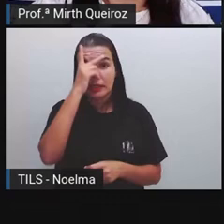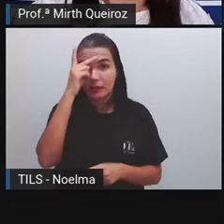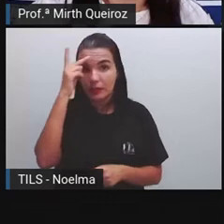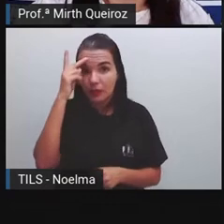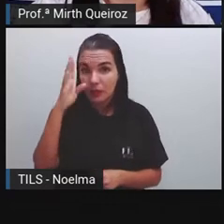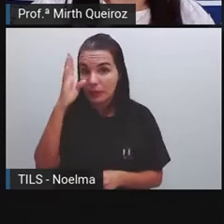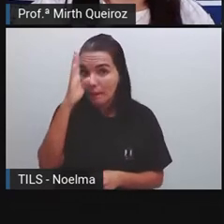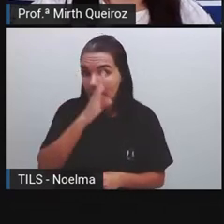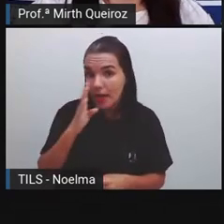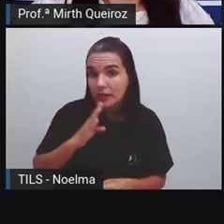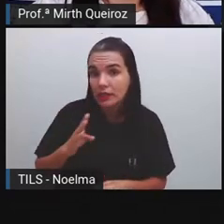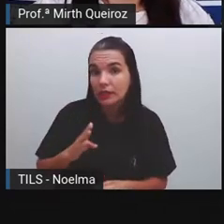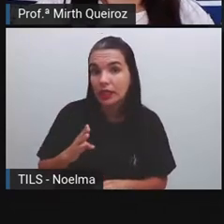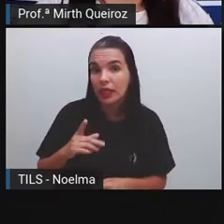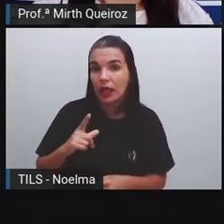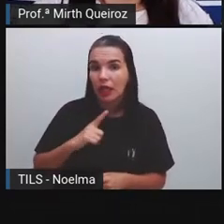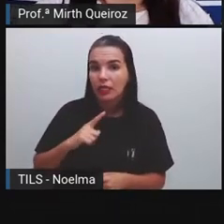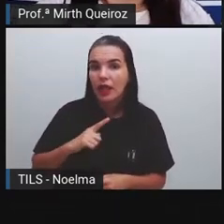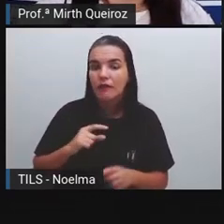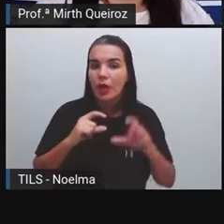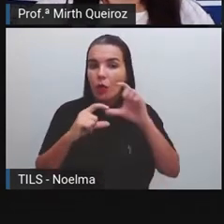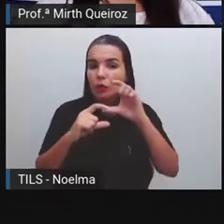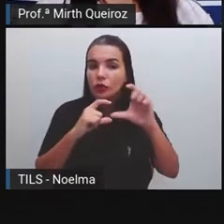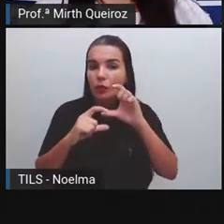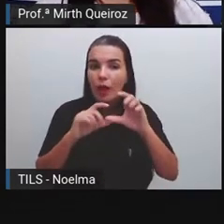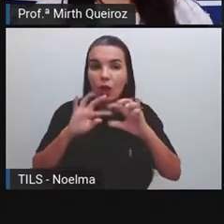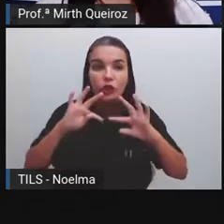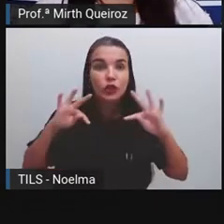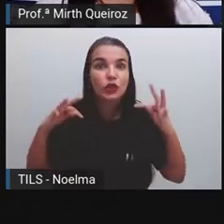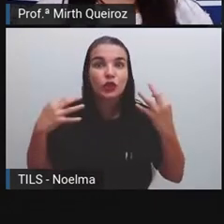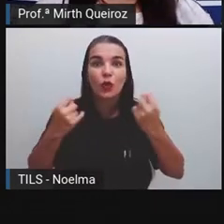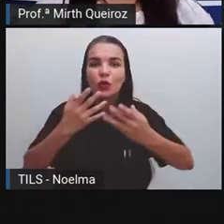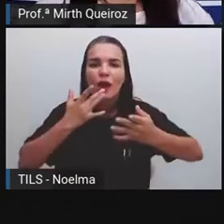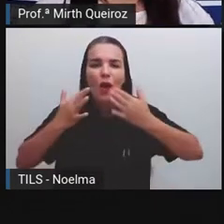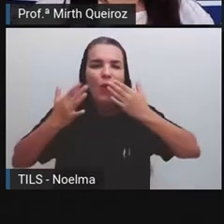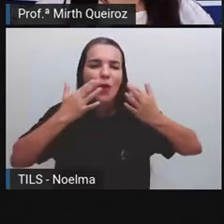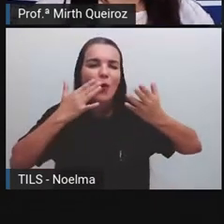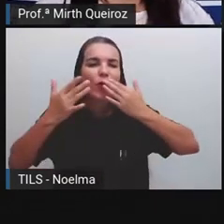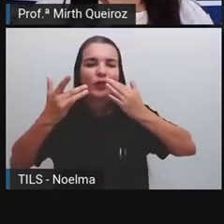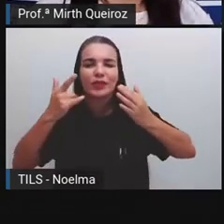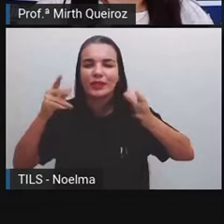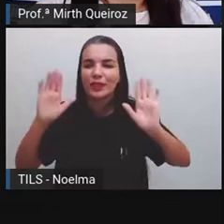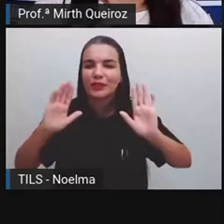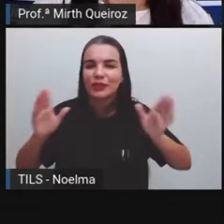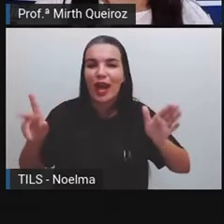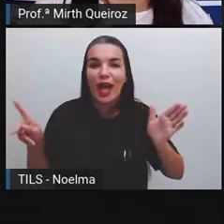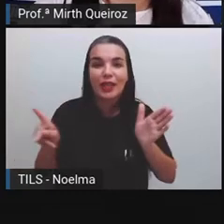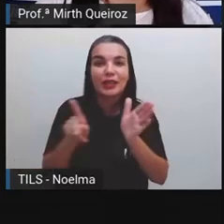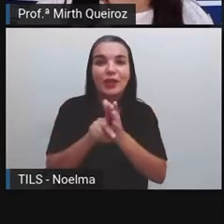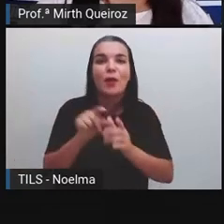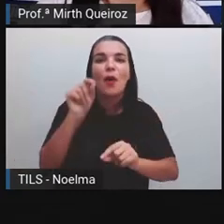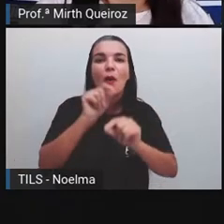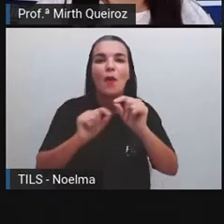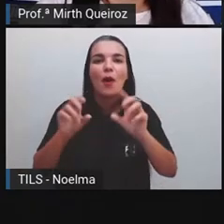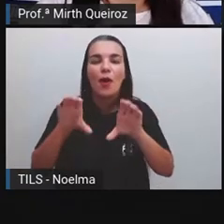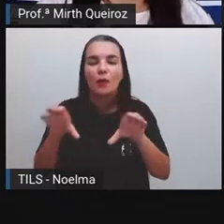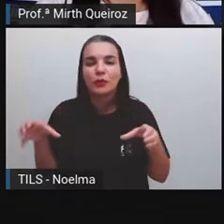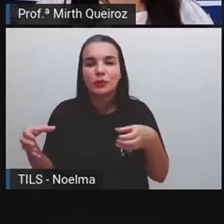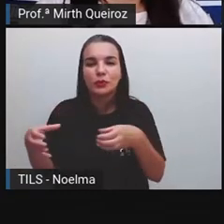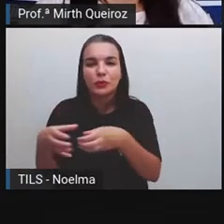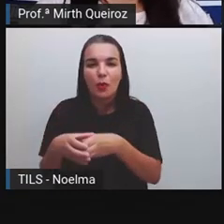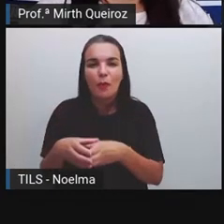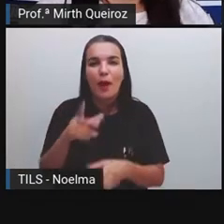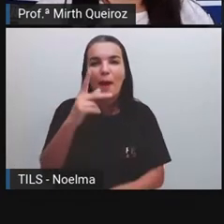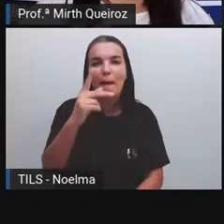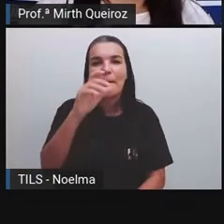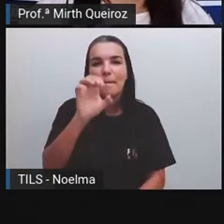brasileiro teve um gibi que era inteiramente colorido com a publicação de quem? Da Turma do Pererê, que é